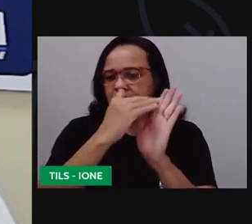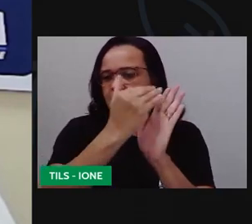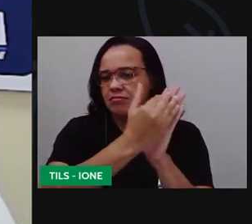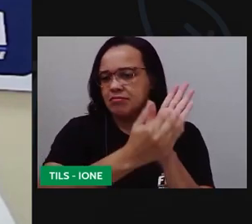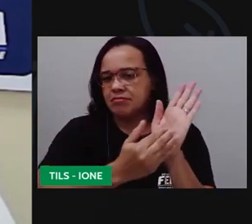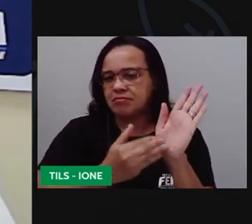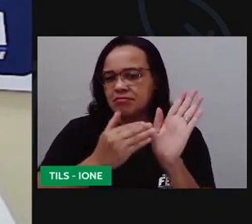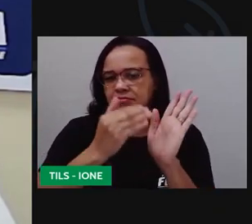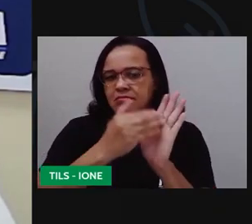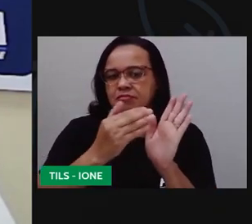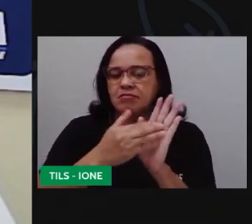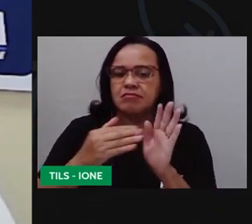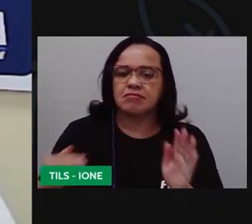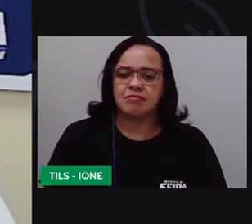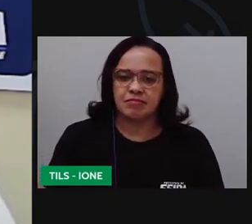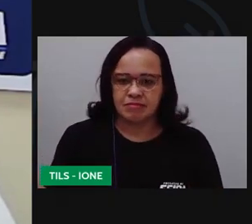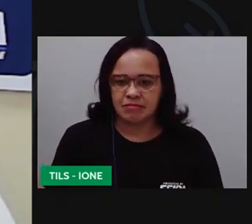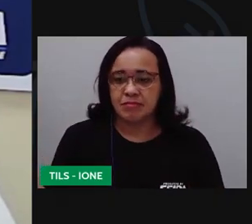e vai colando